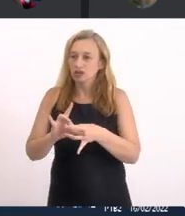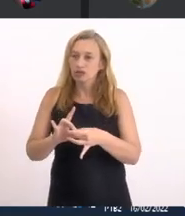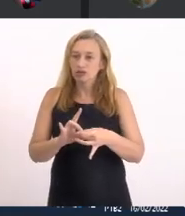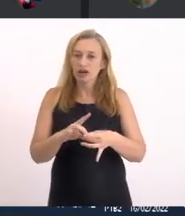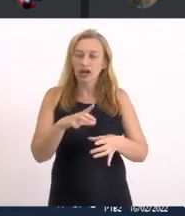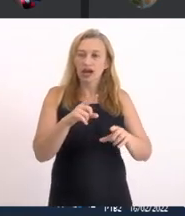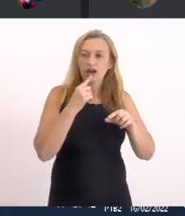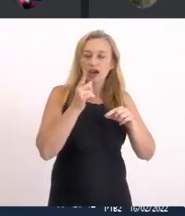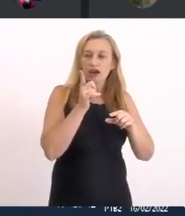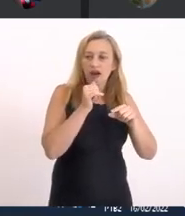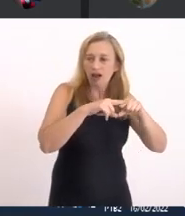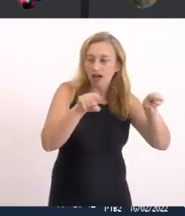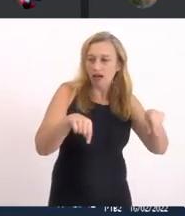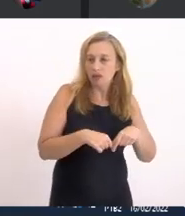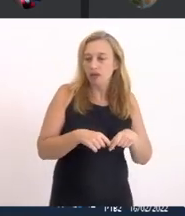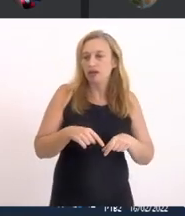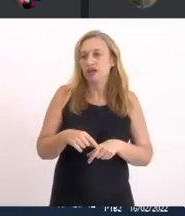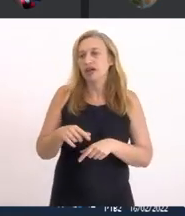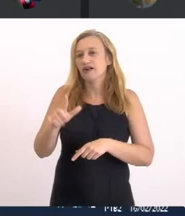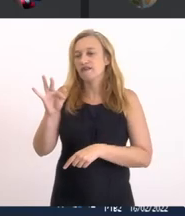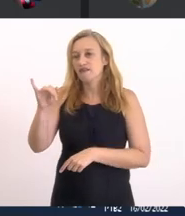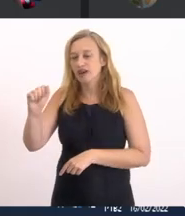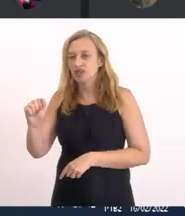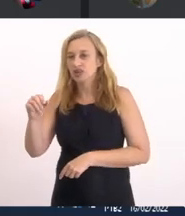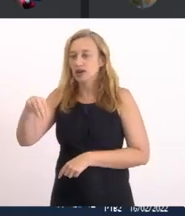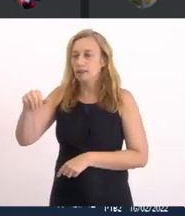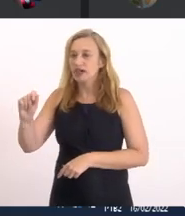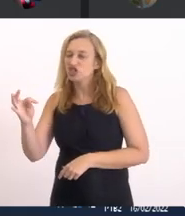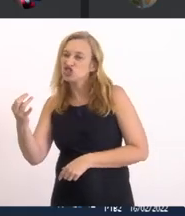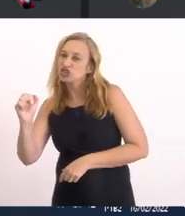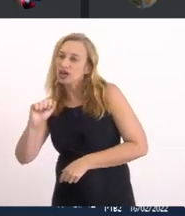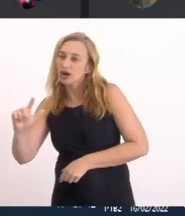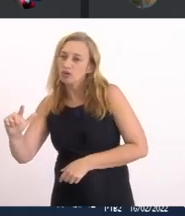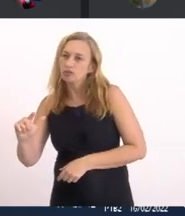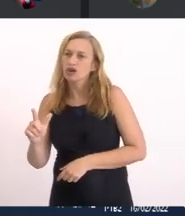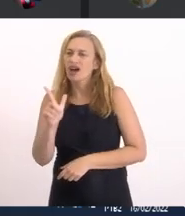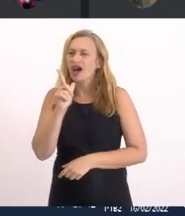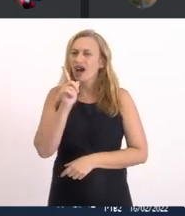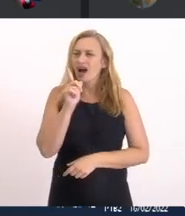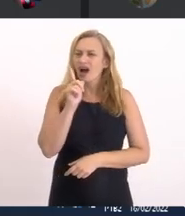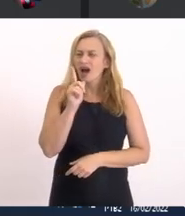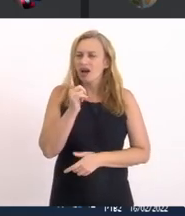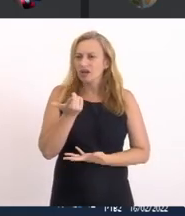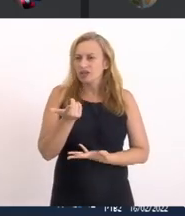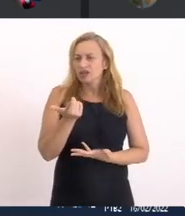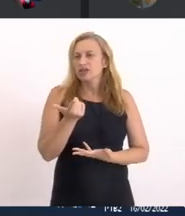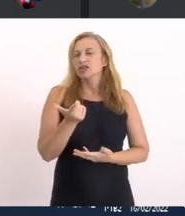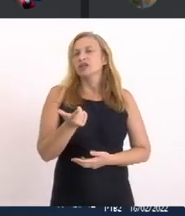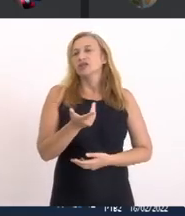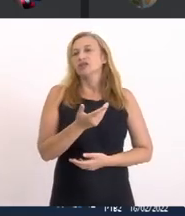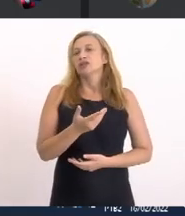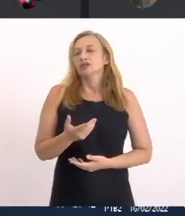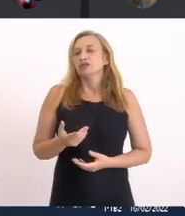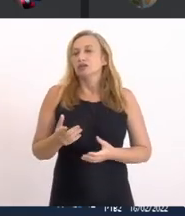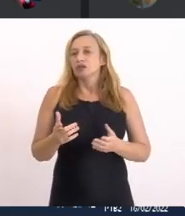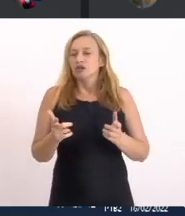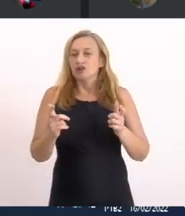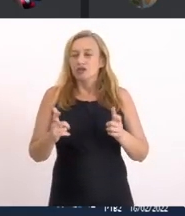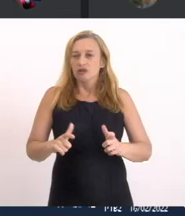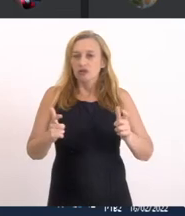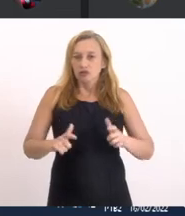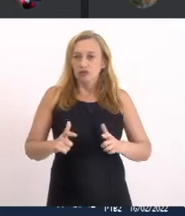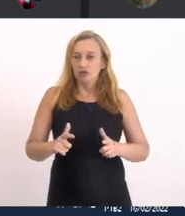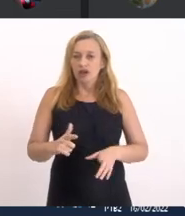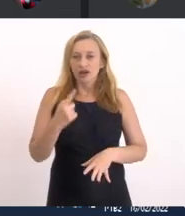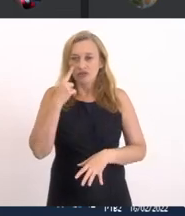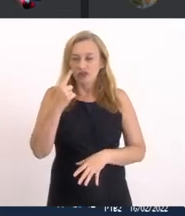Qual é a vantagem Dessa Dessa APA municipal Será Instrucionalizar O espaço E